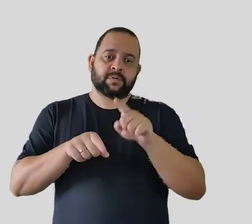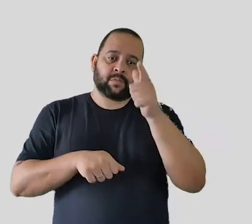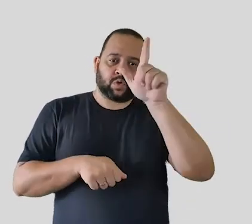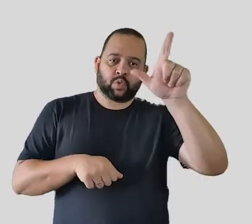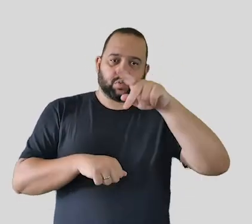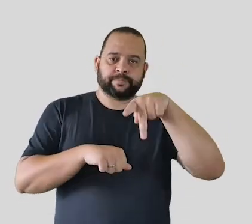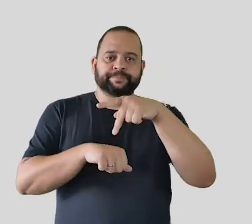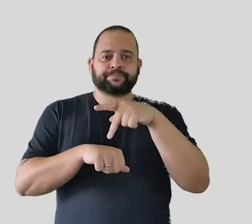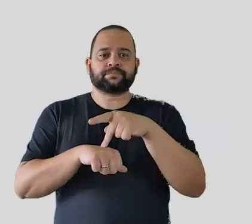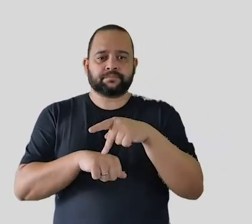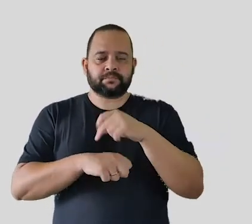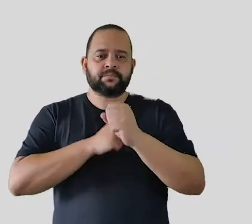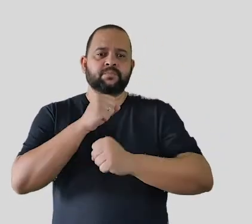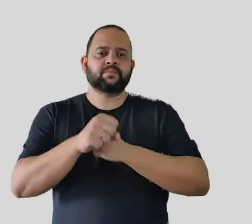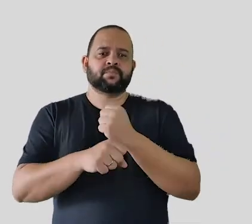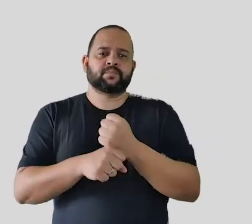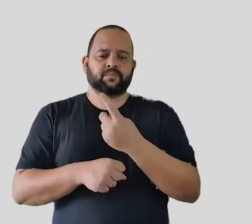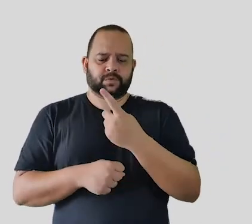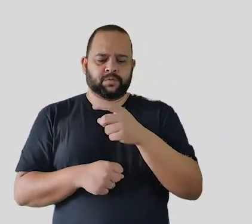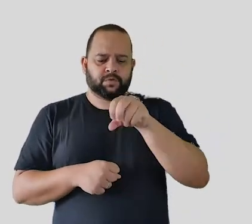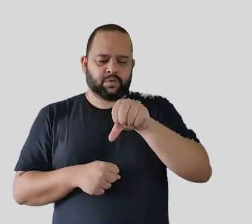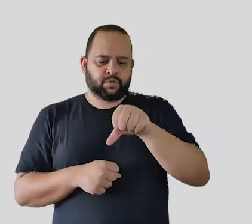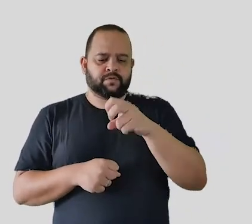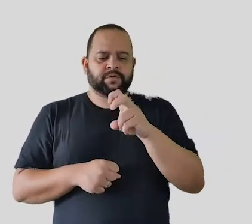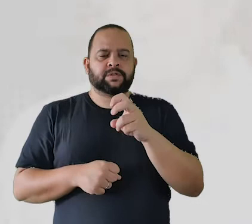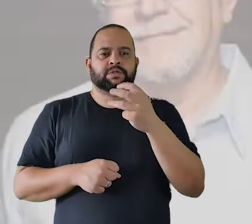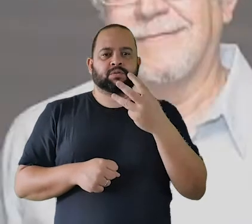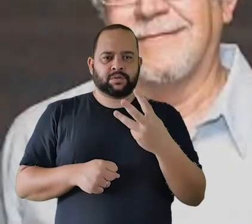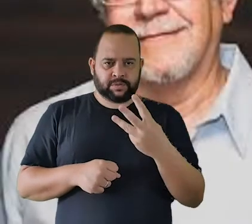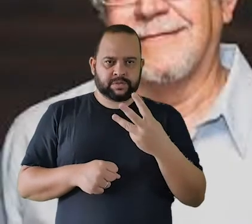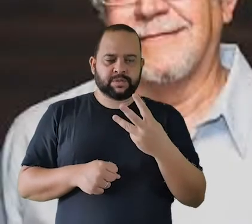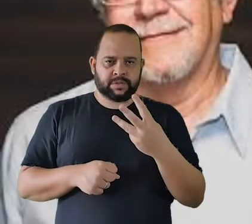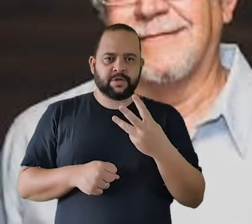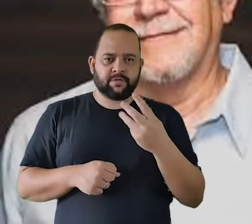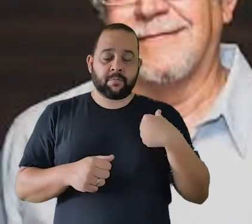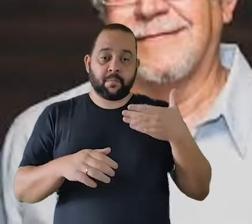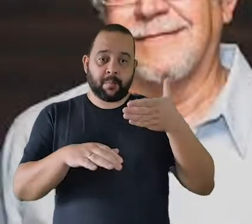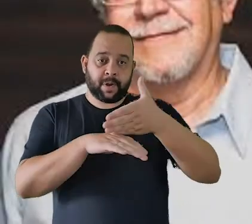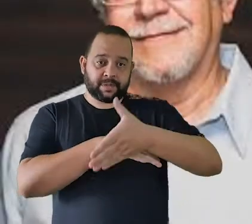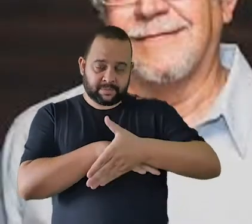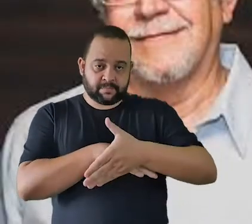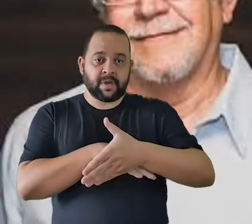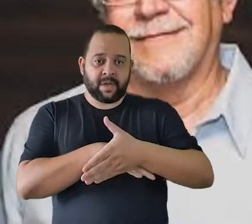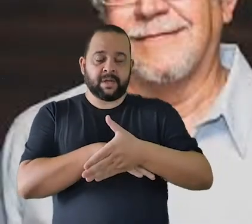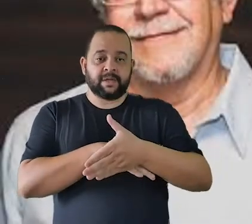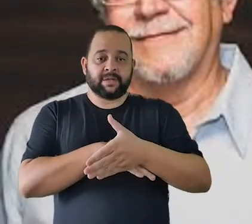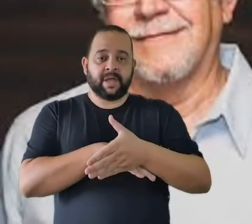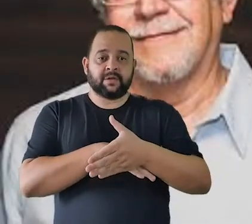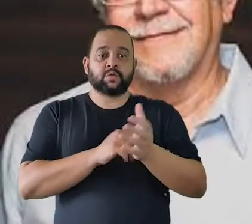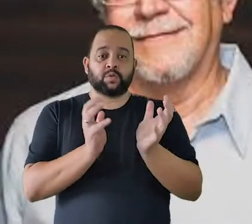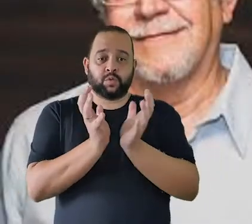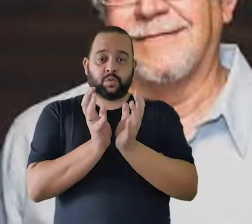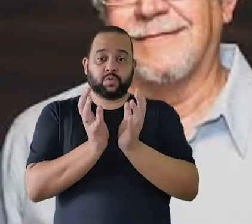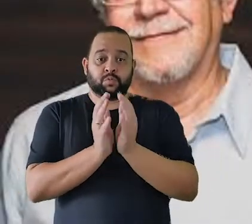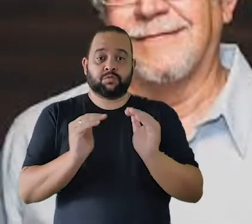1993, ele foi eleito para a Academia Brasileira de Música, ocupando a cadeira número 4.